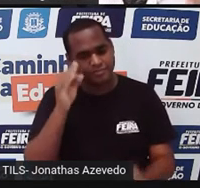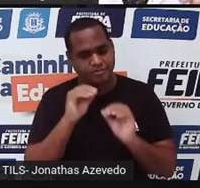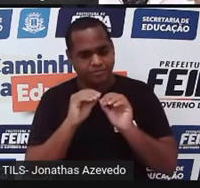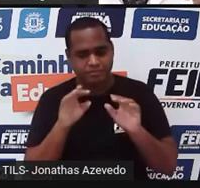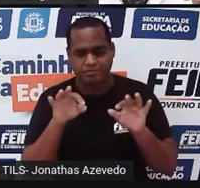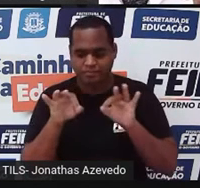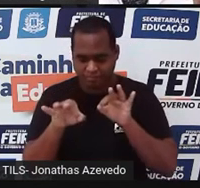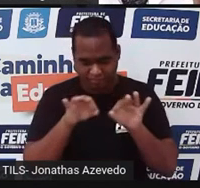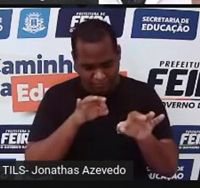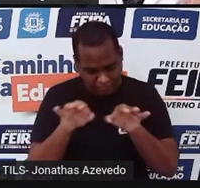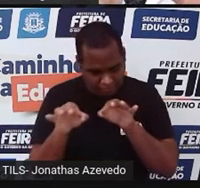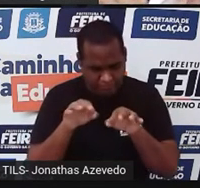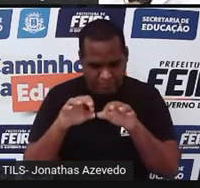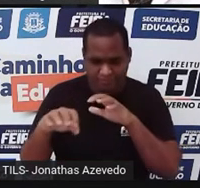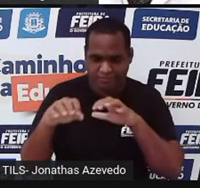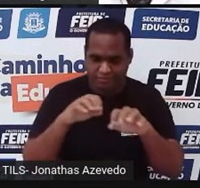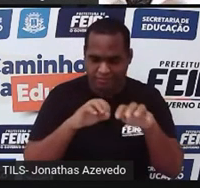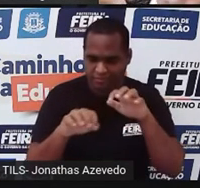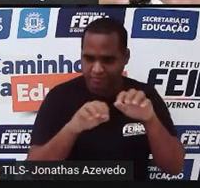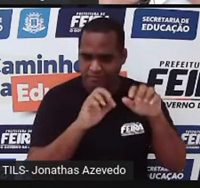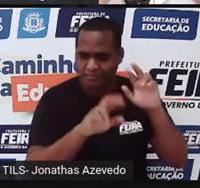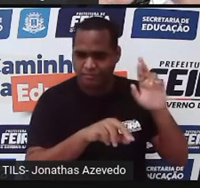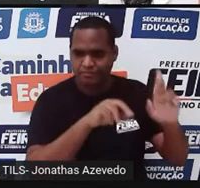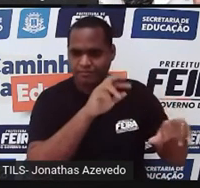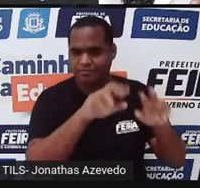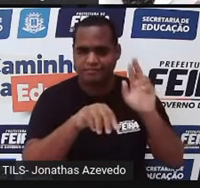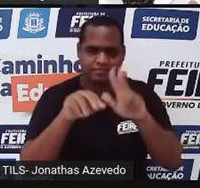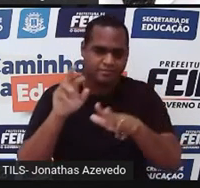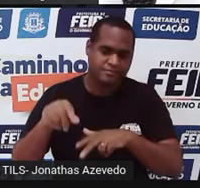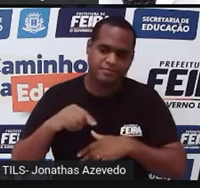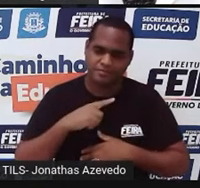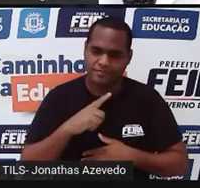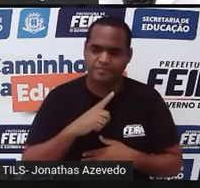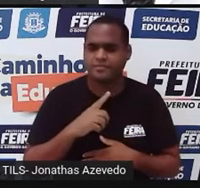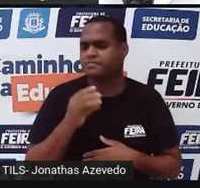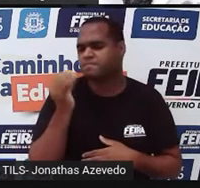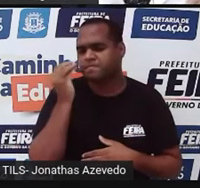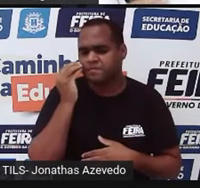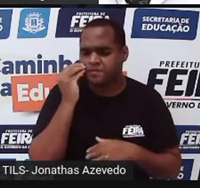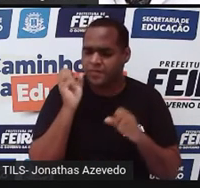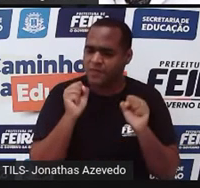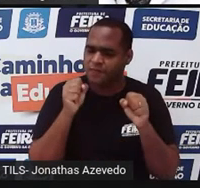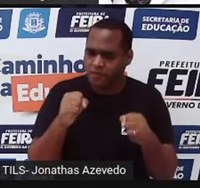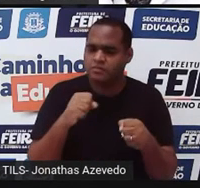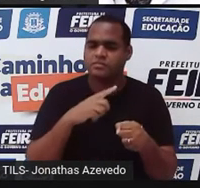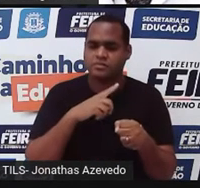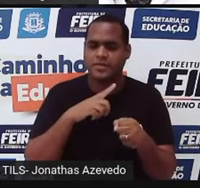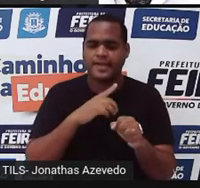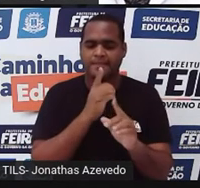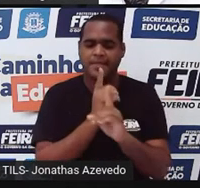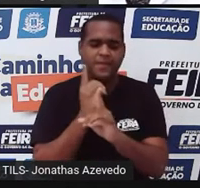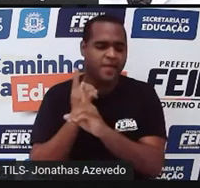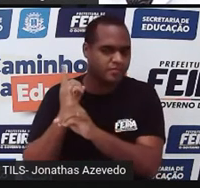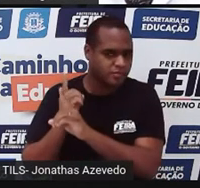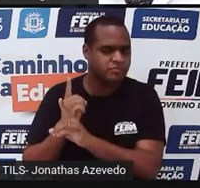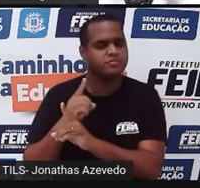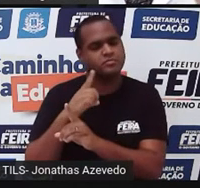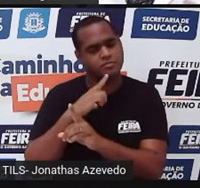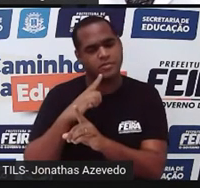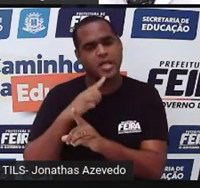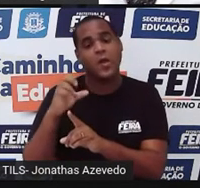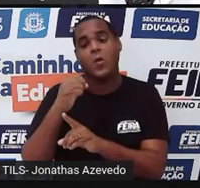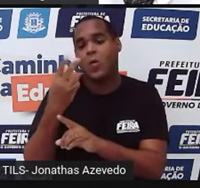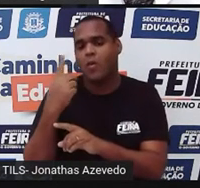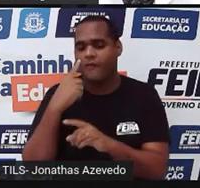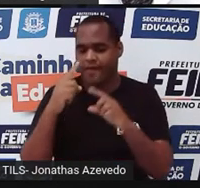essas partes. Só que a gente tem que separar essas partes tentando encontrar retângulos ou triângulos,